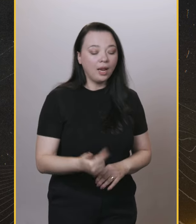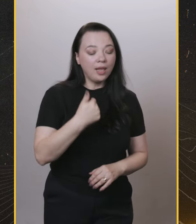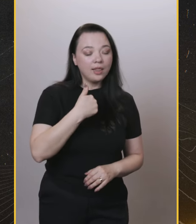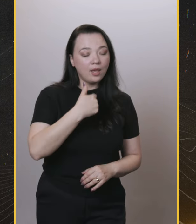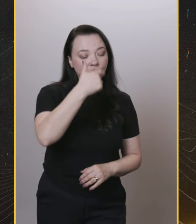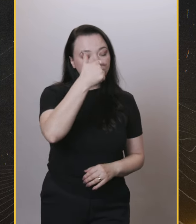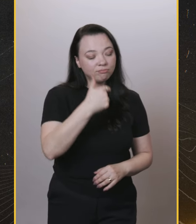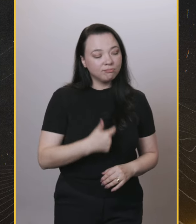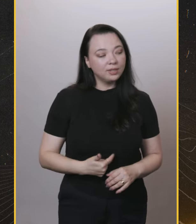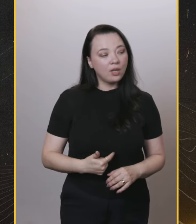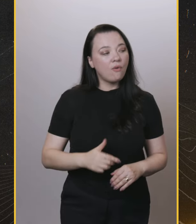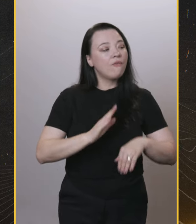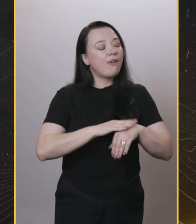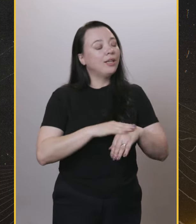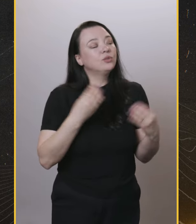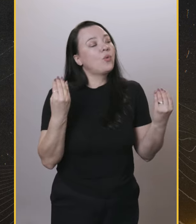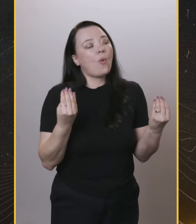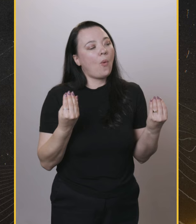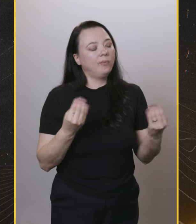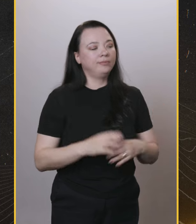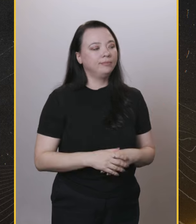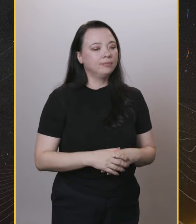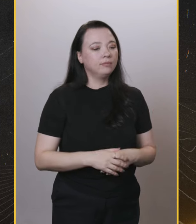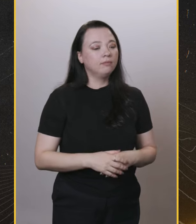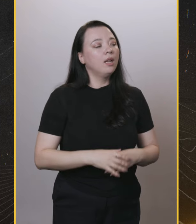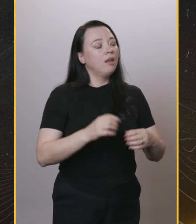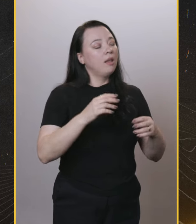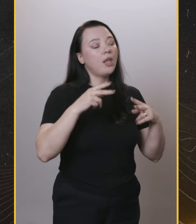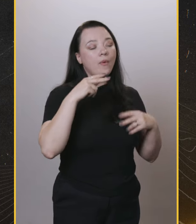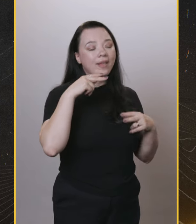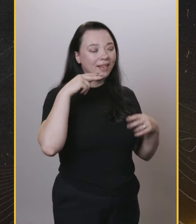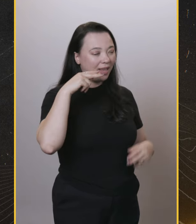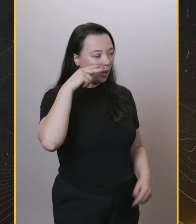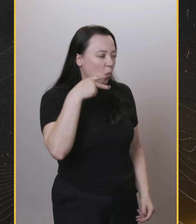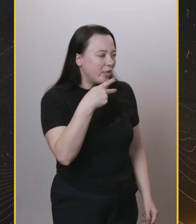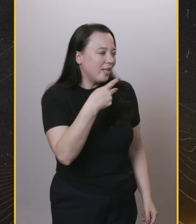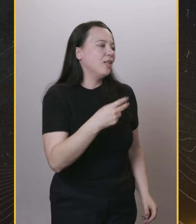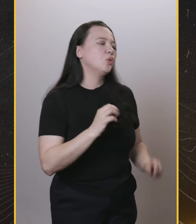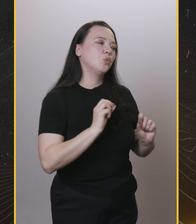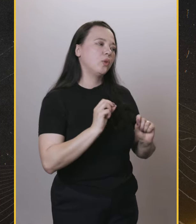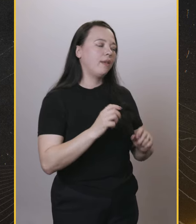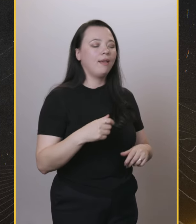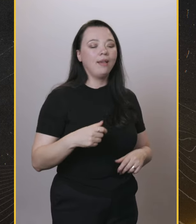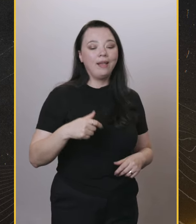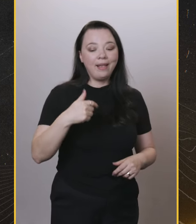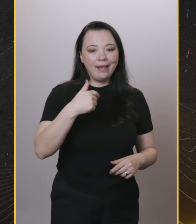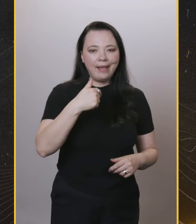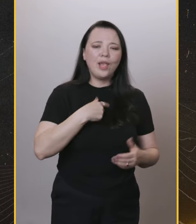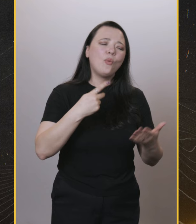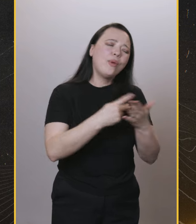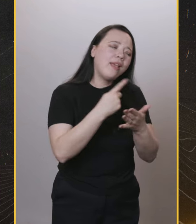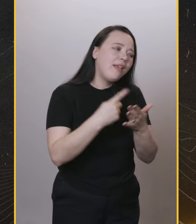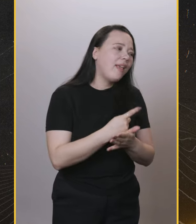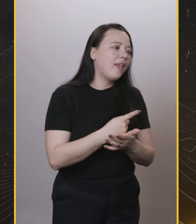fala... Caraca, esse cara tem capacidade de mentir. tá mentindo tudo. A questão da confiança é fundamental. Então o que eu tô fazendo?